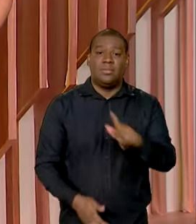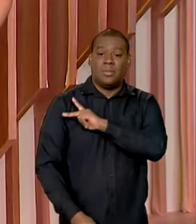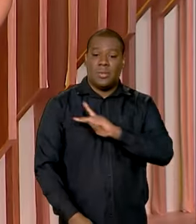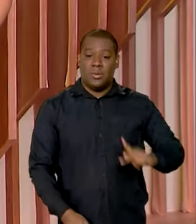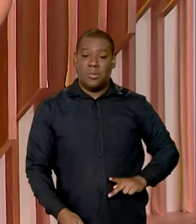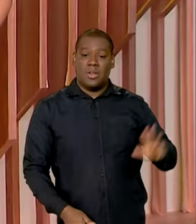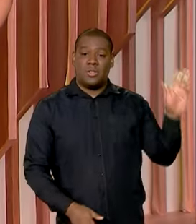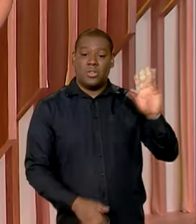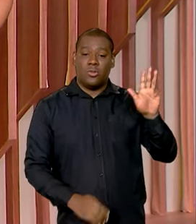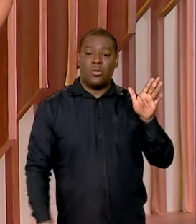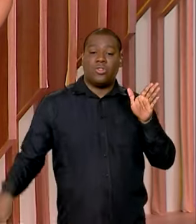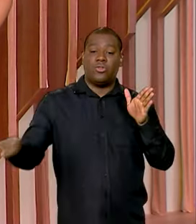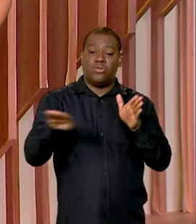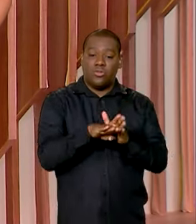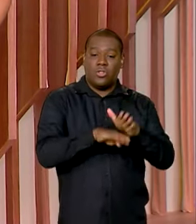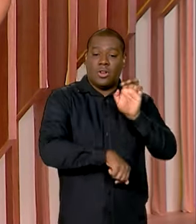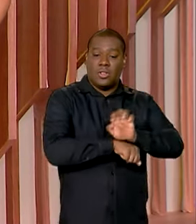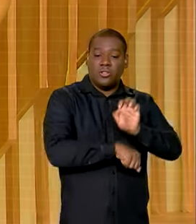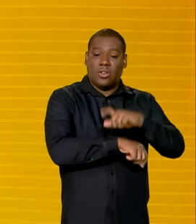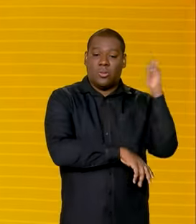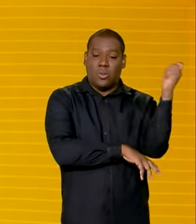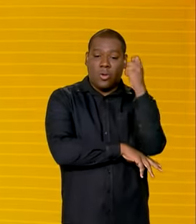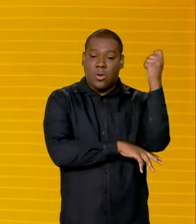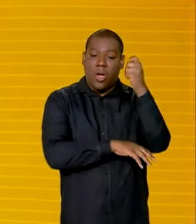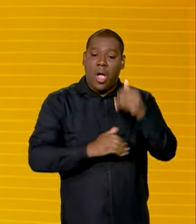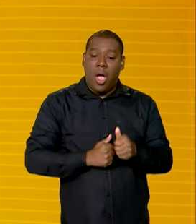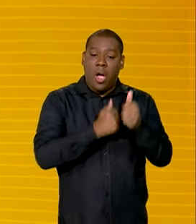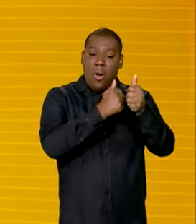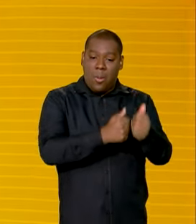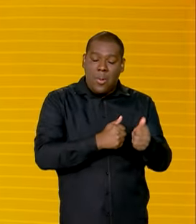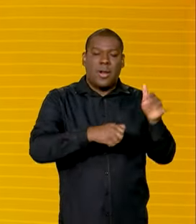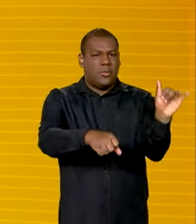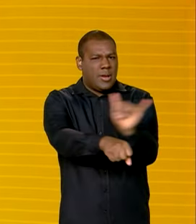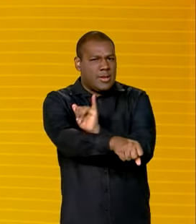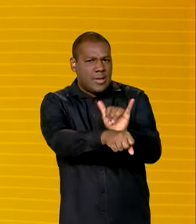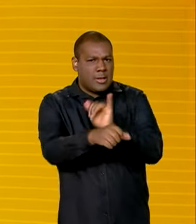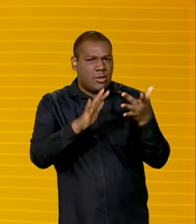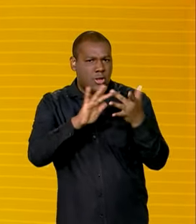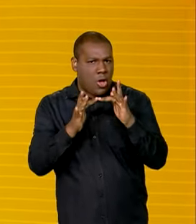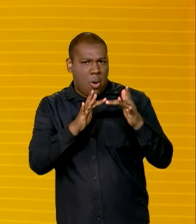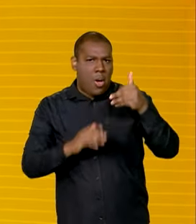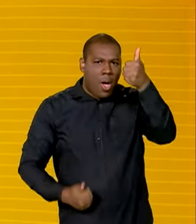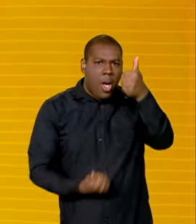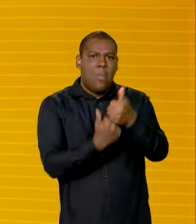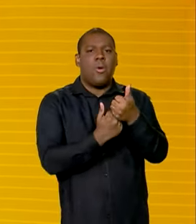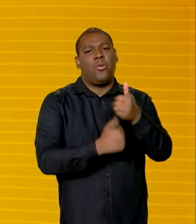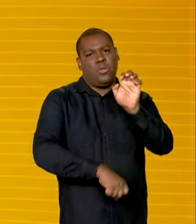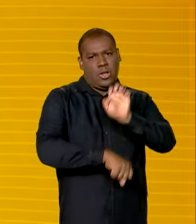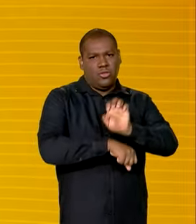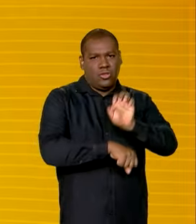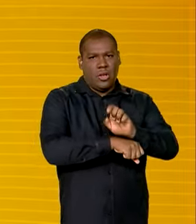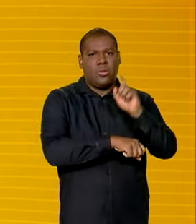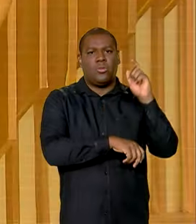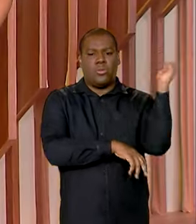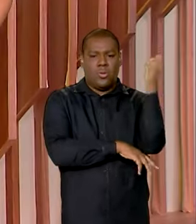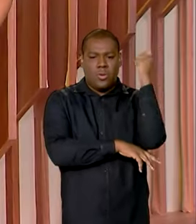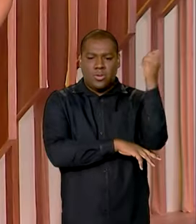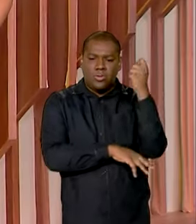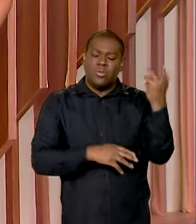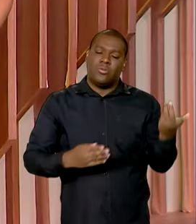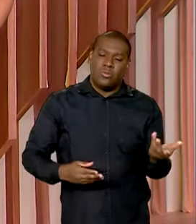Presidente Lula chega ao Rio Grande do Sul para acompanhar as ações de apoio ao Estado que sofre com as fortes chuvas.